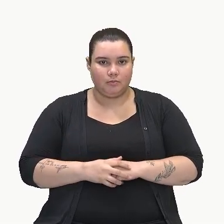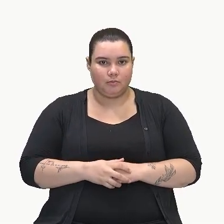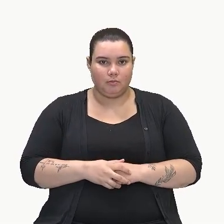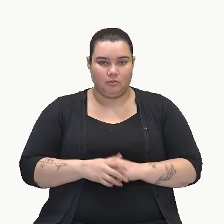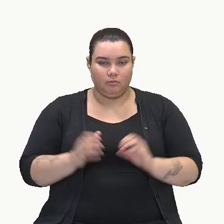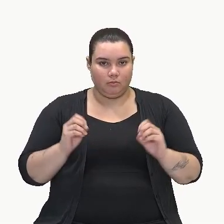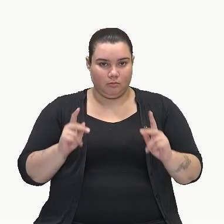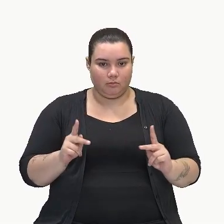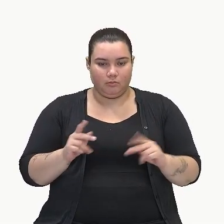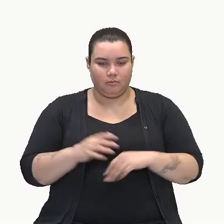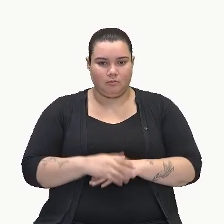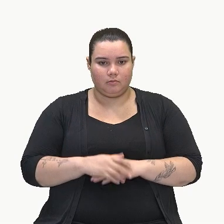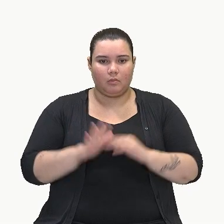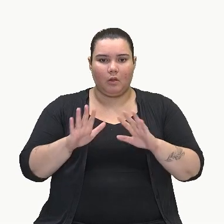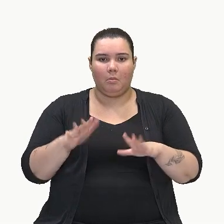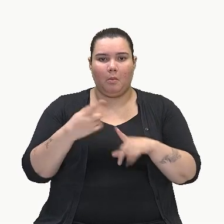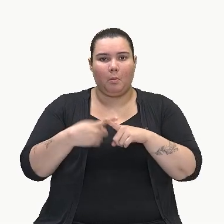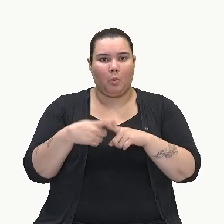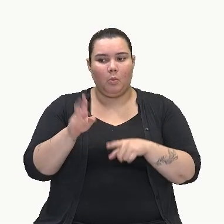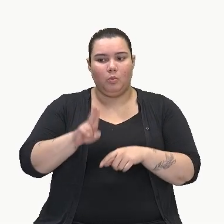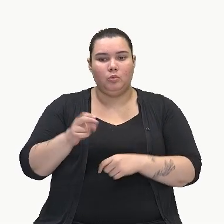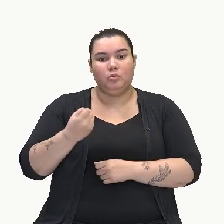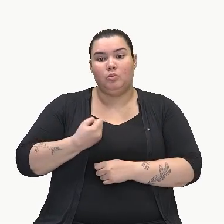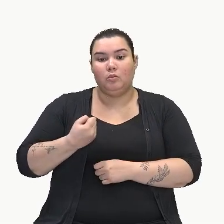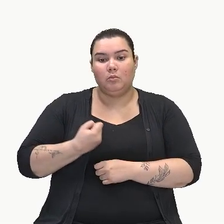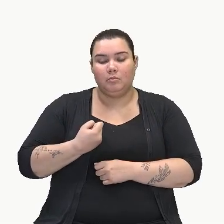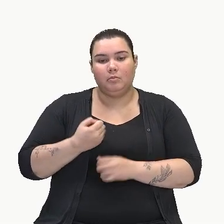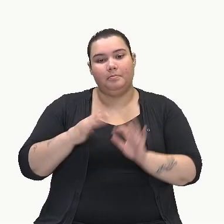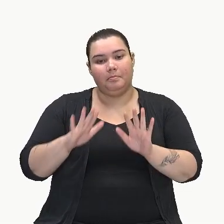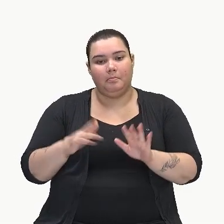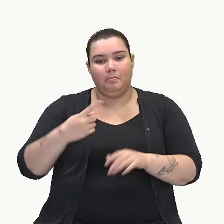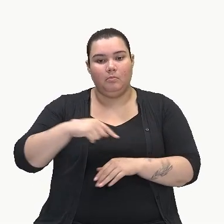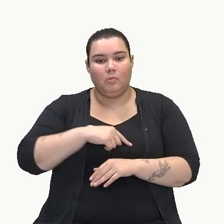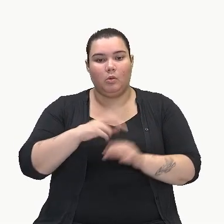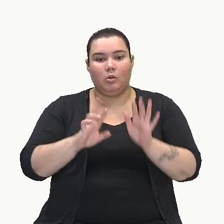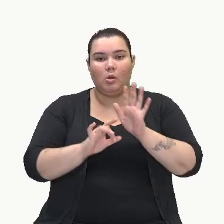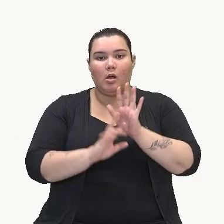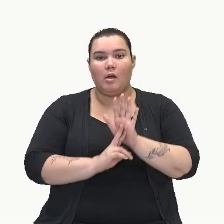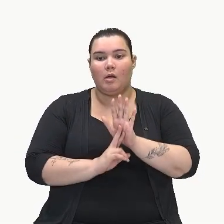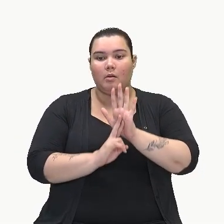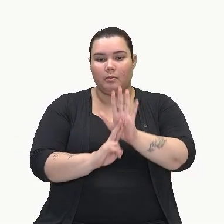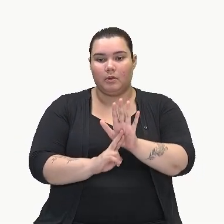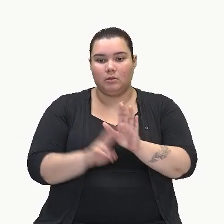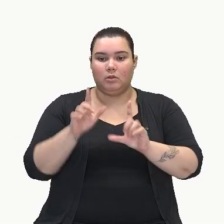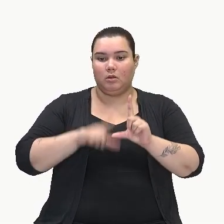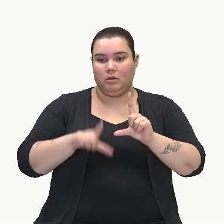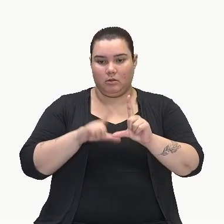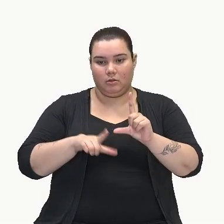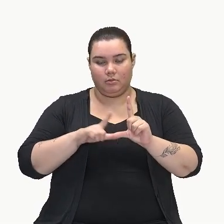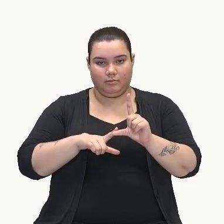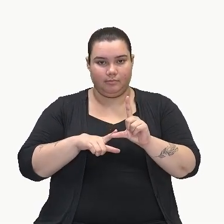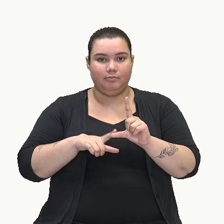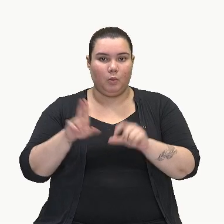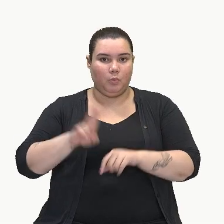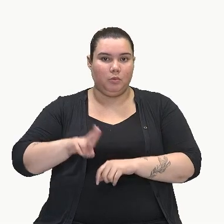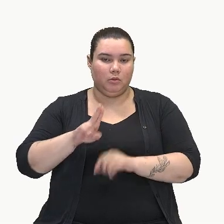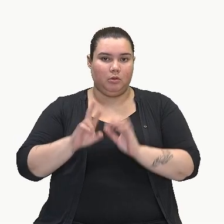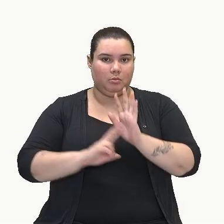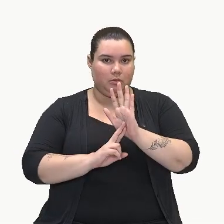Professor, por que que não é usado números? Porque aqui, no caso, a gente está representando com letras, tá bom?